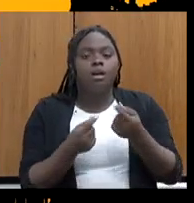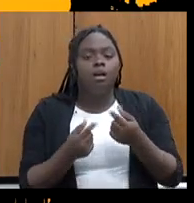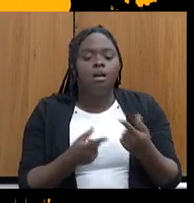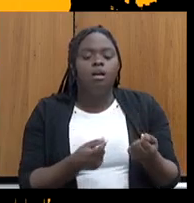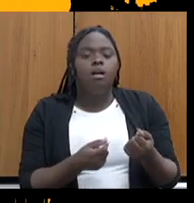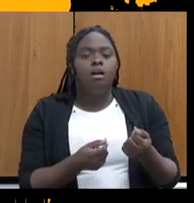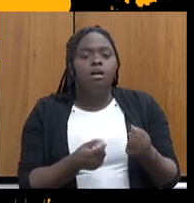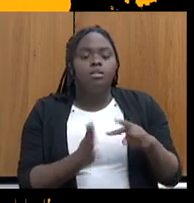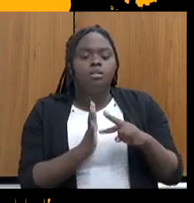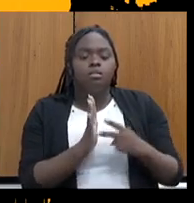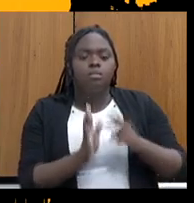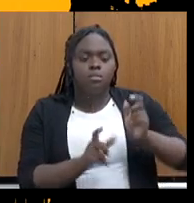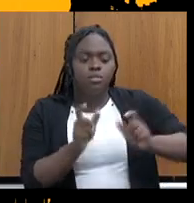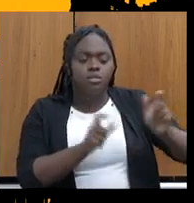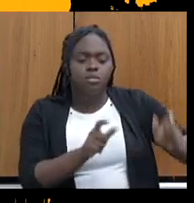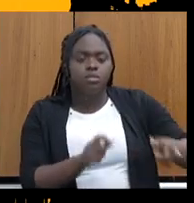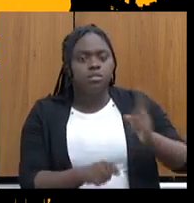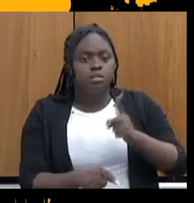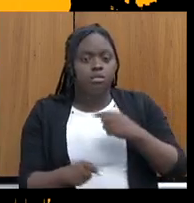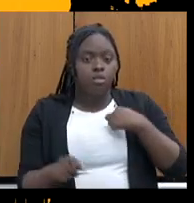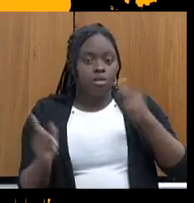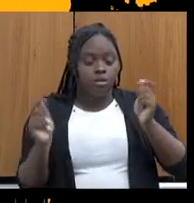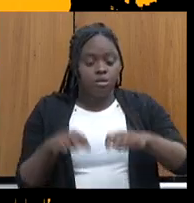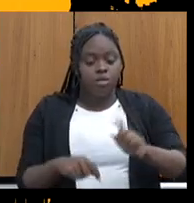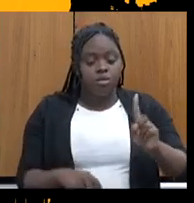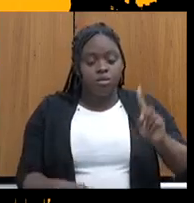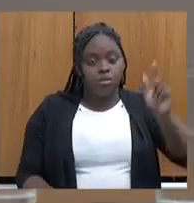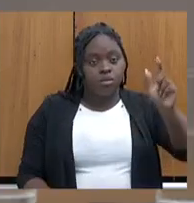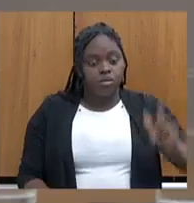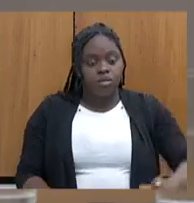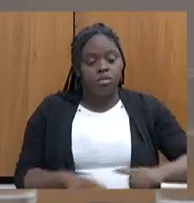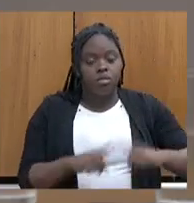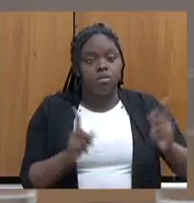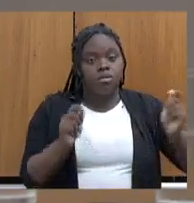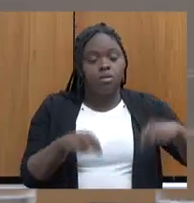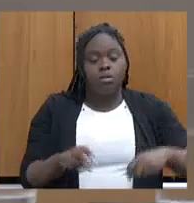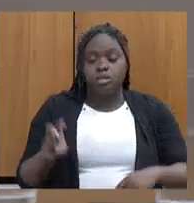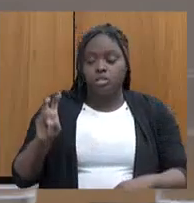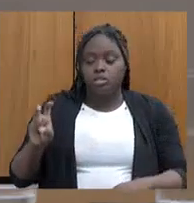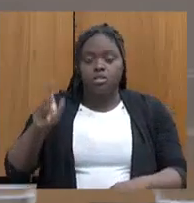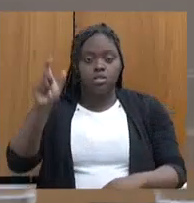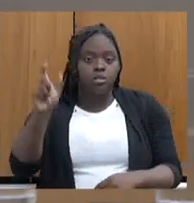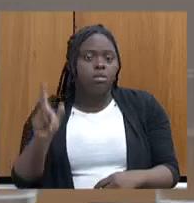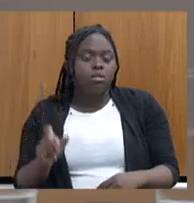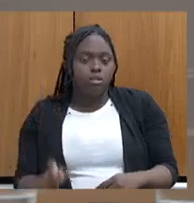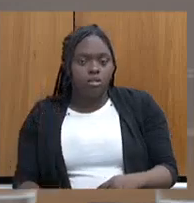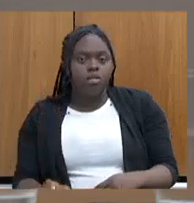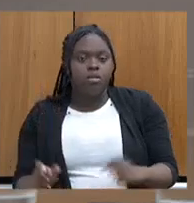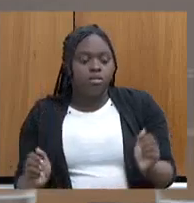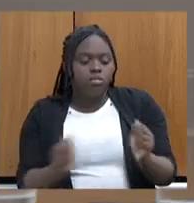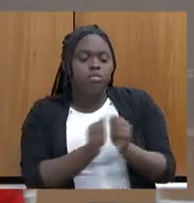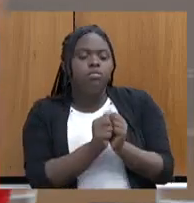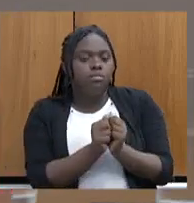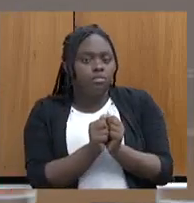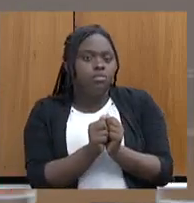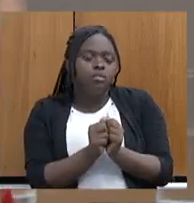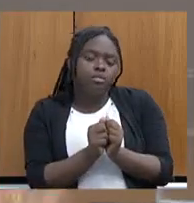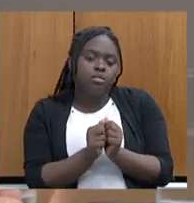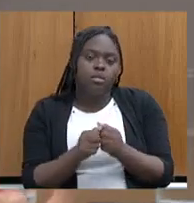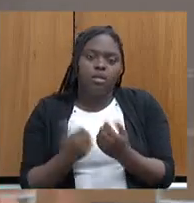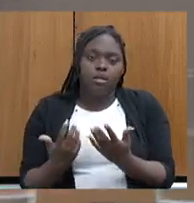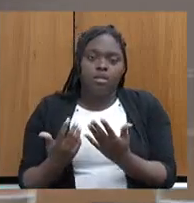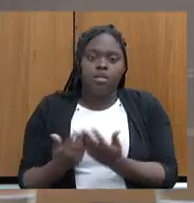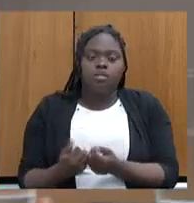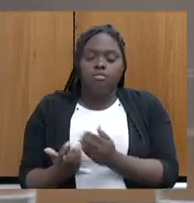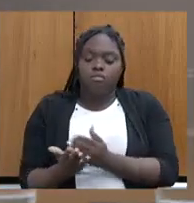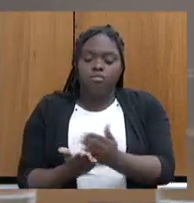significa pessoas. Eu posso ter uma pessoa, mas eu posso ter cinco pessoas que foram qualificadas e que se juntaram. E aí isso vira